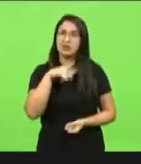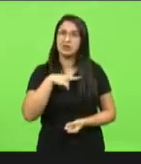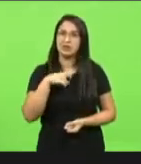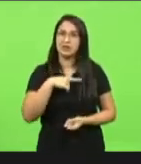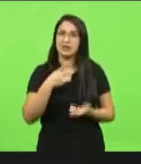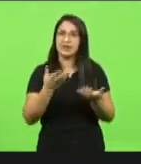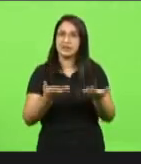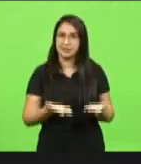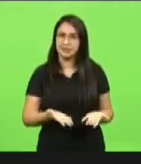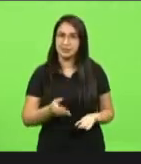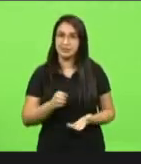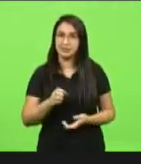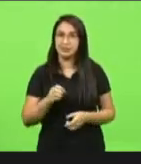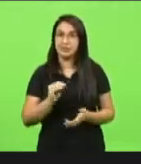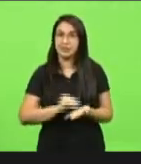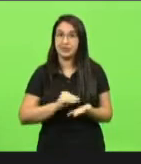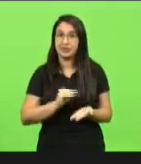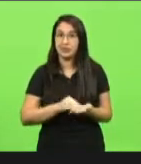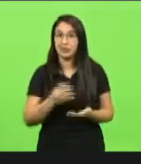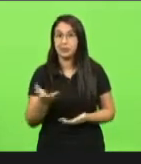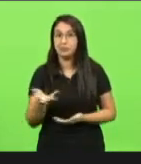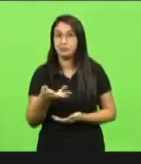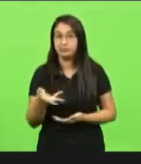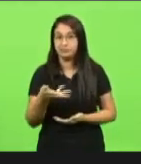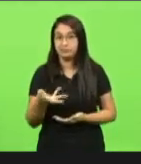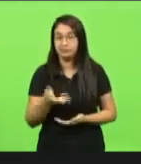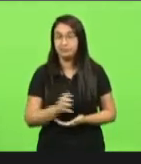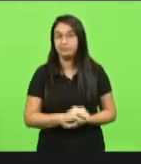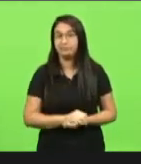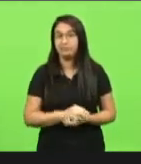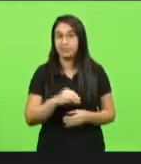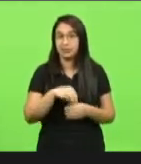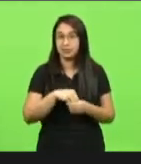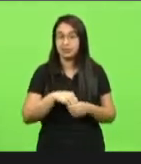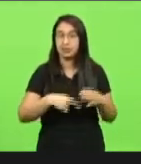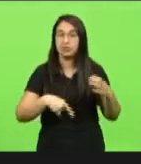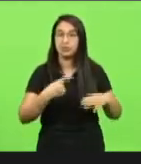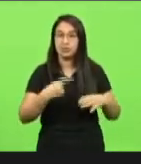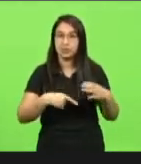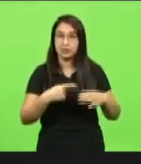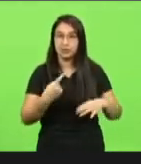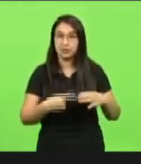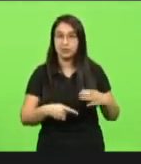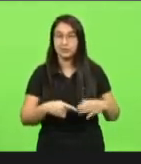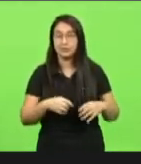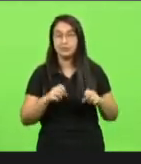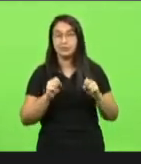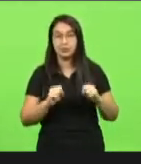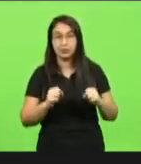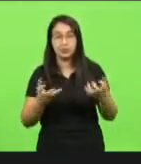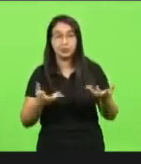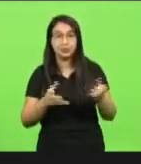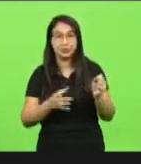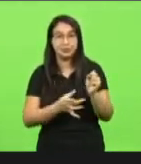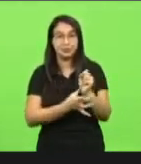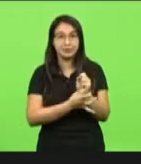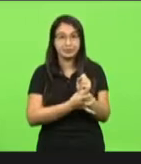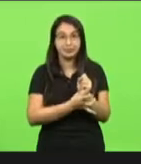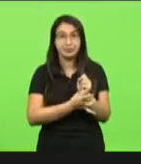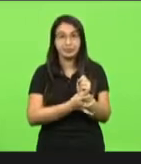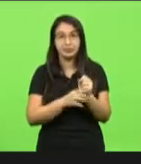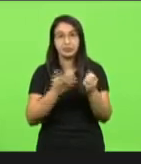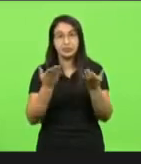mais serenidade dentro da formação dessa comissão. Eu acredito que através dela nós vamos trazer segurança. Vossa Excelência já está antecipadamente